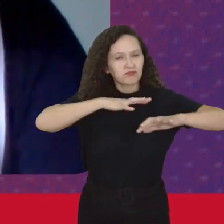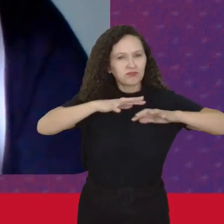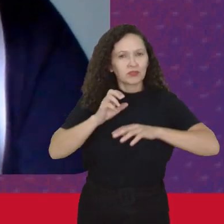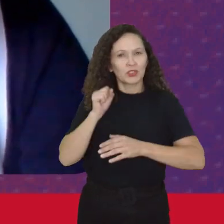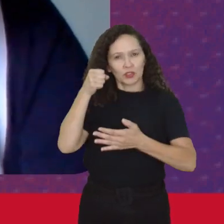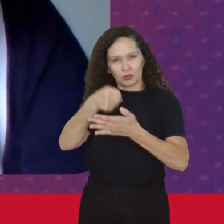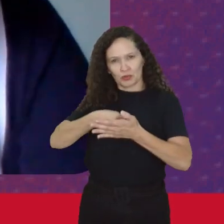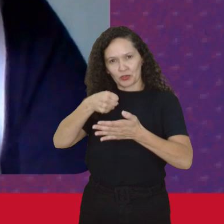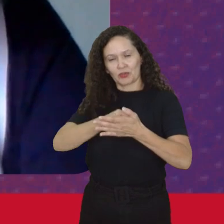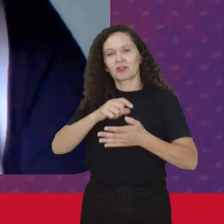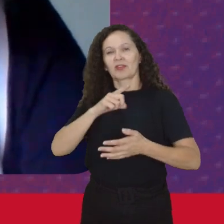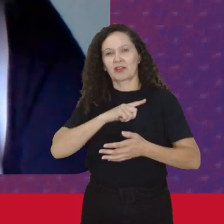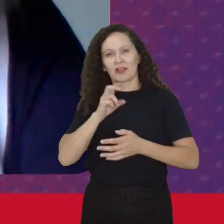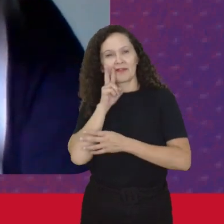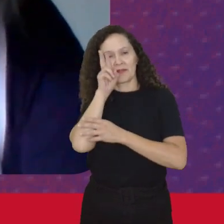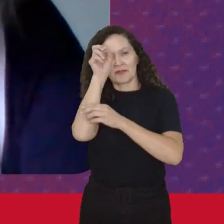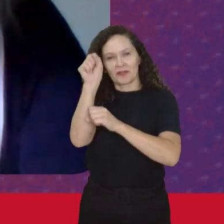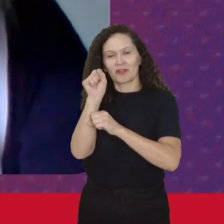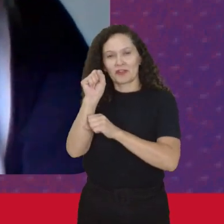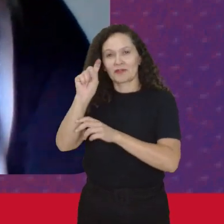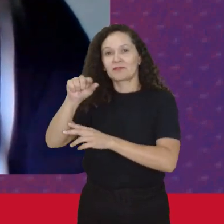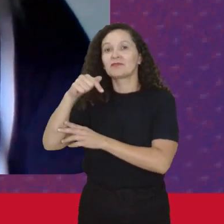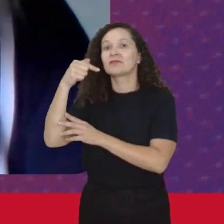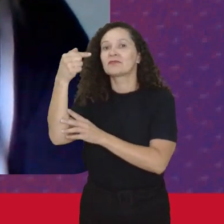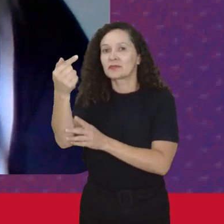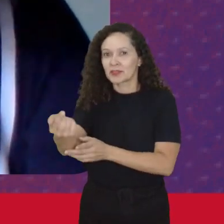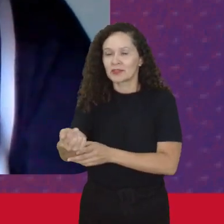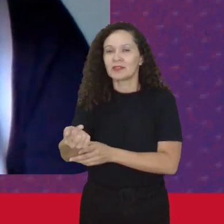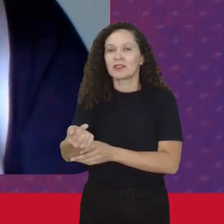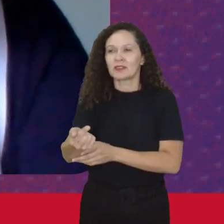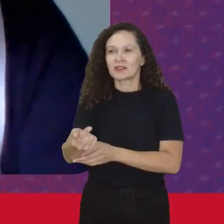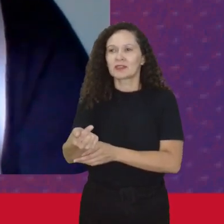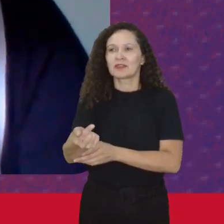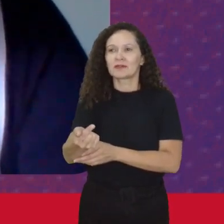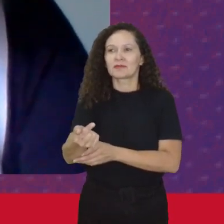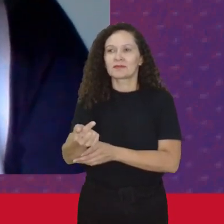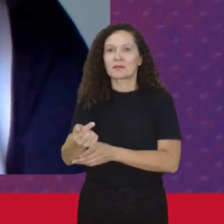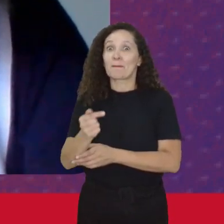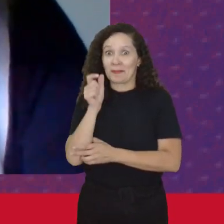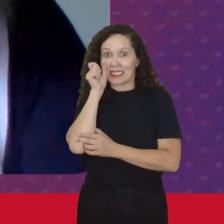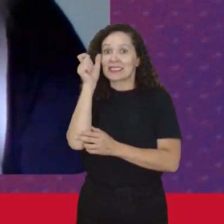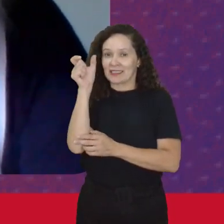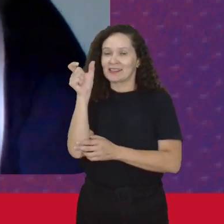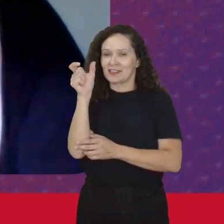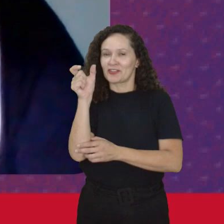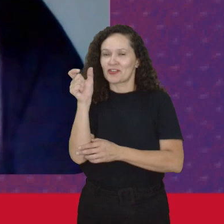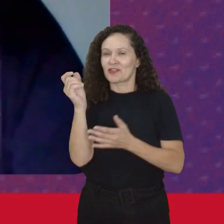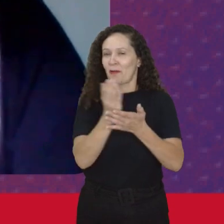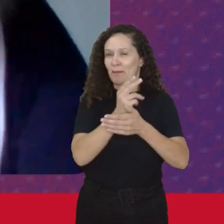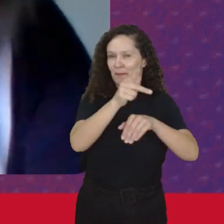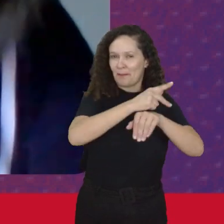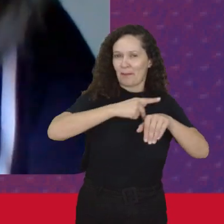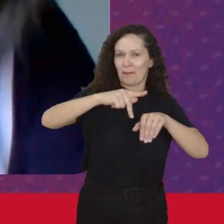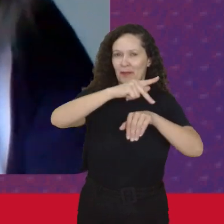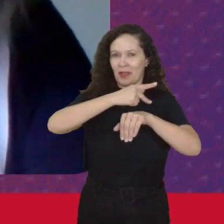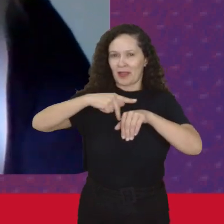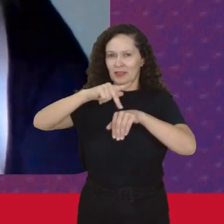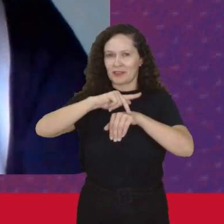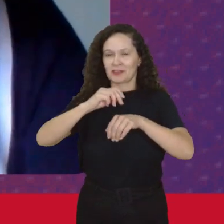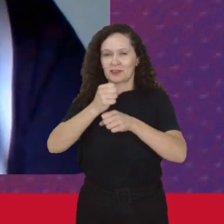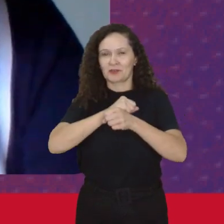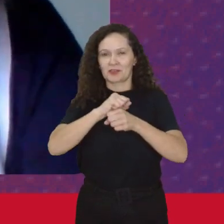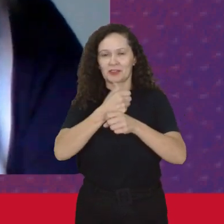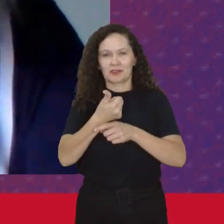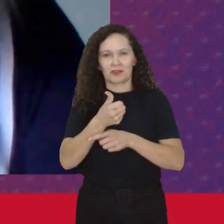luta E depois Ali É bem interessante Que pra alguns países Os anos 80